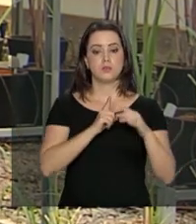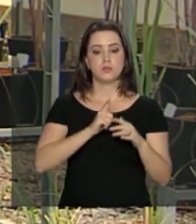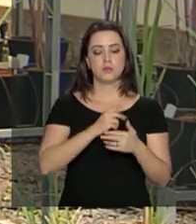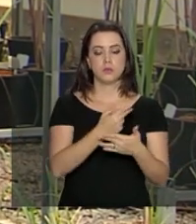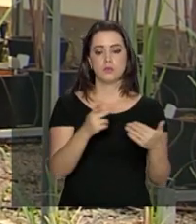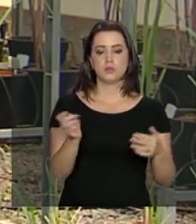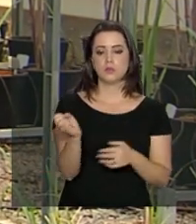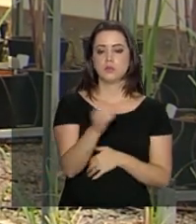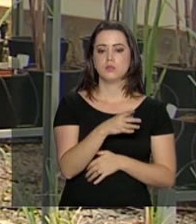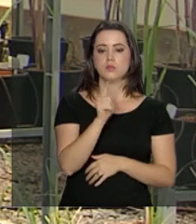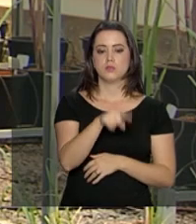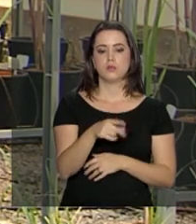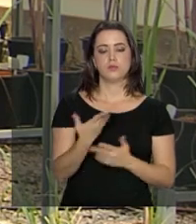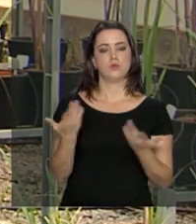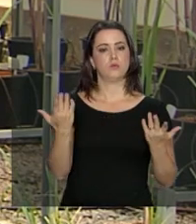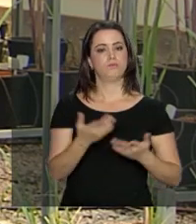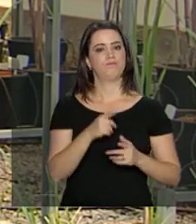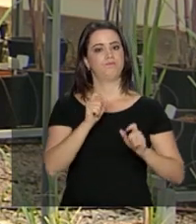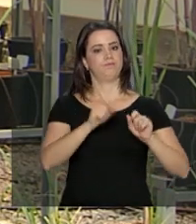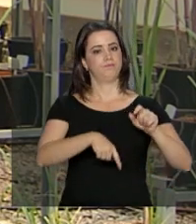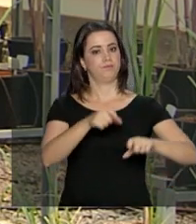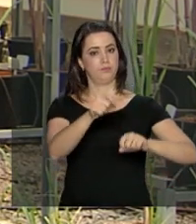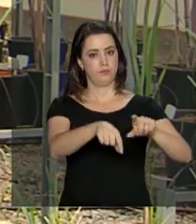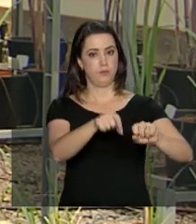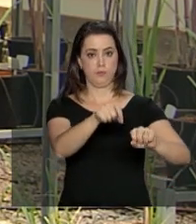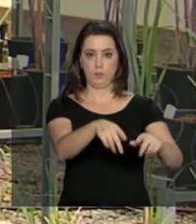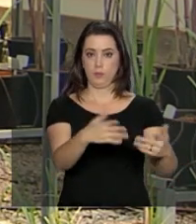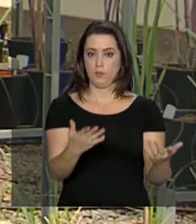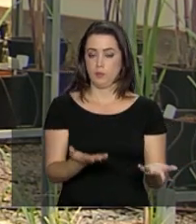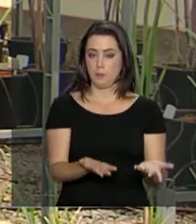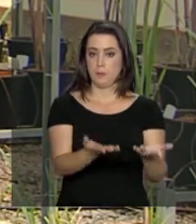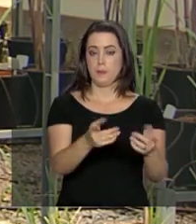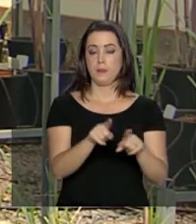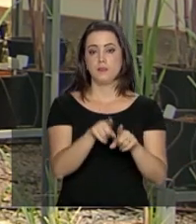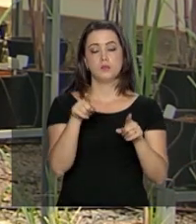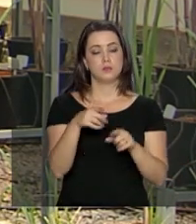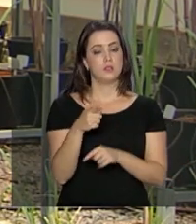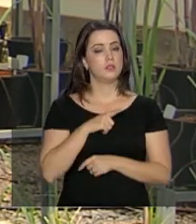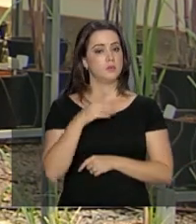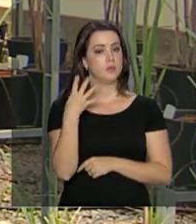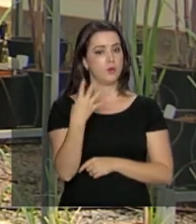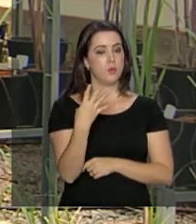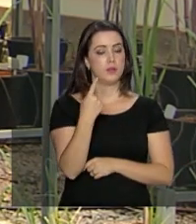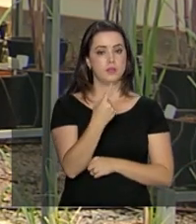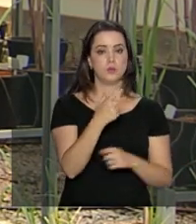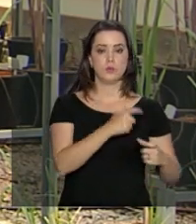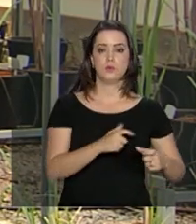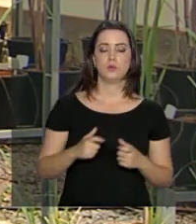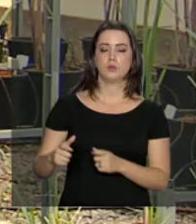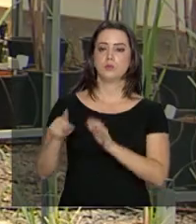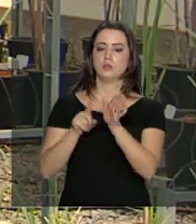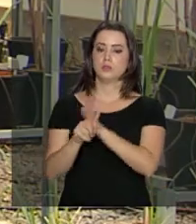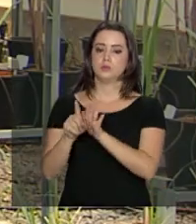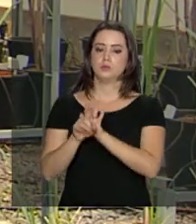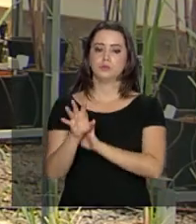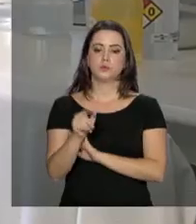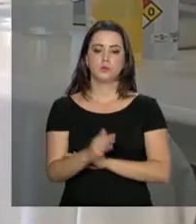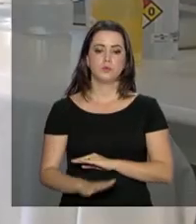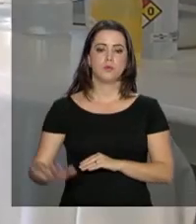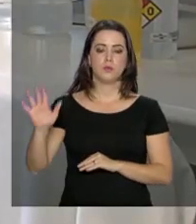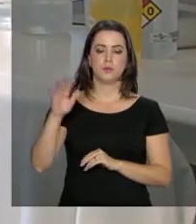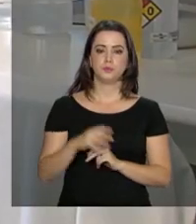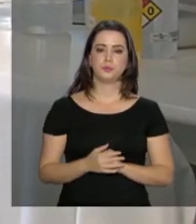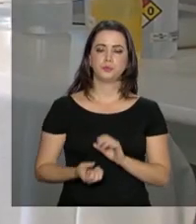produto inovador para o mercado. A Embrapi conta também com outros 41 centros de pesquisa em todo o país.